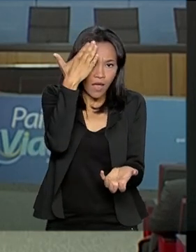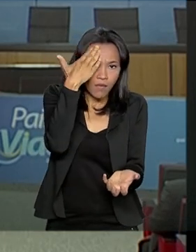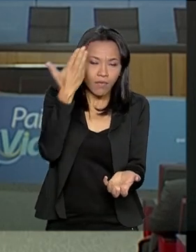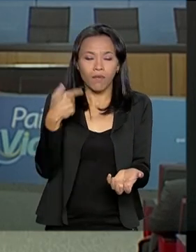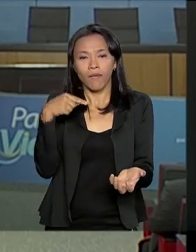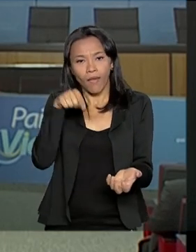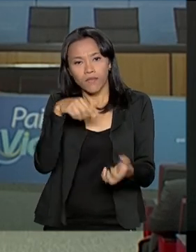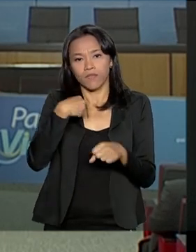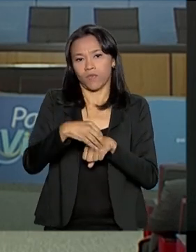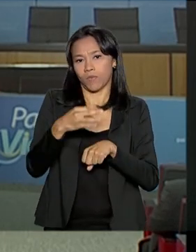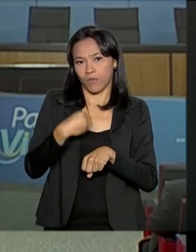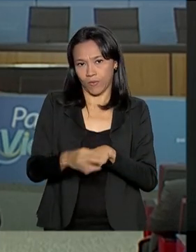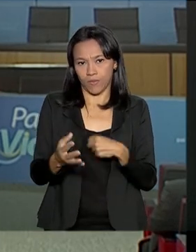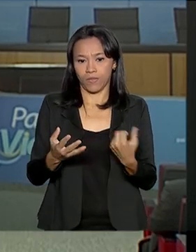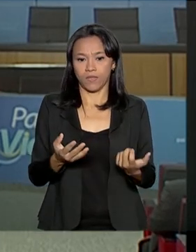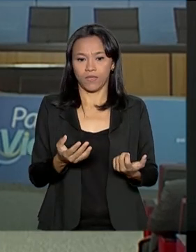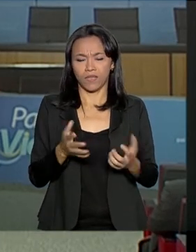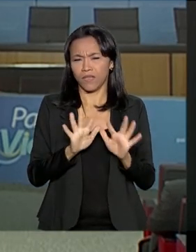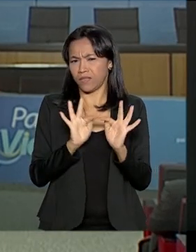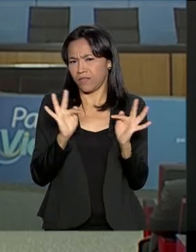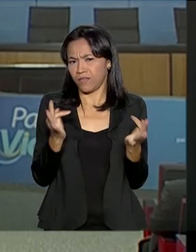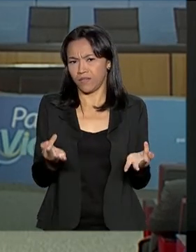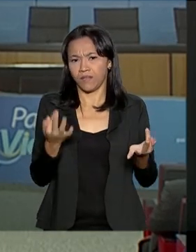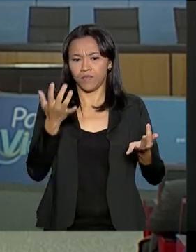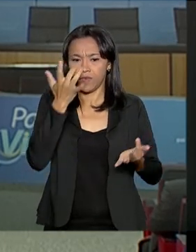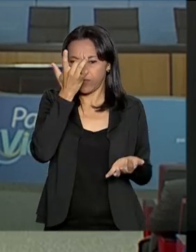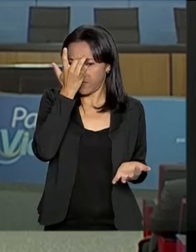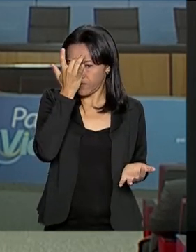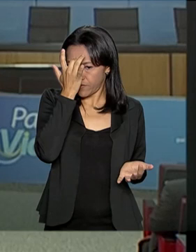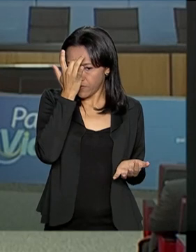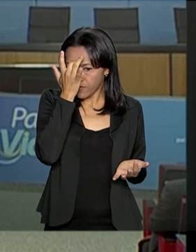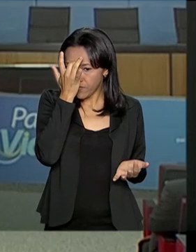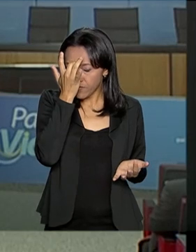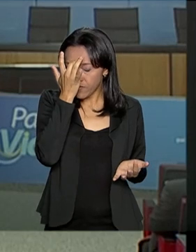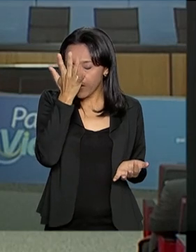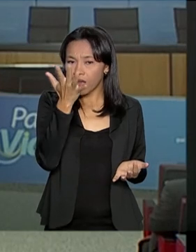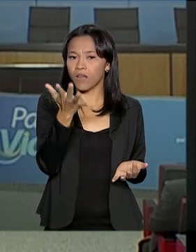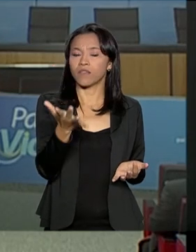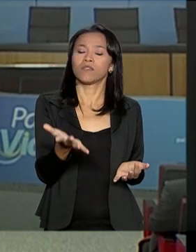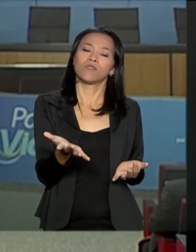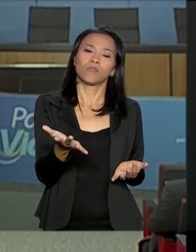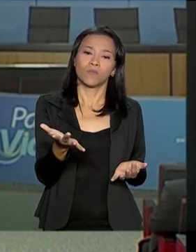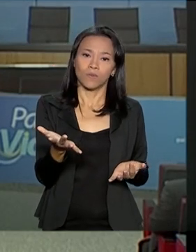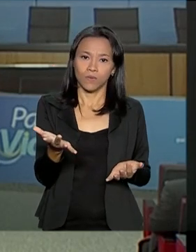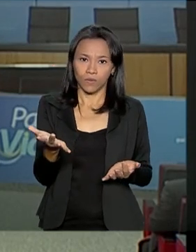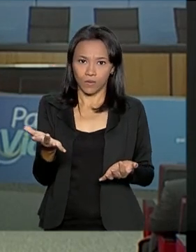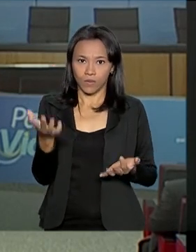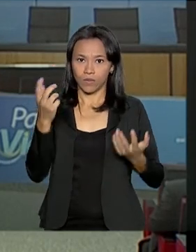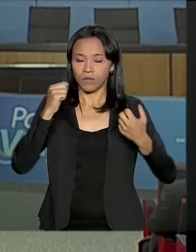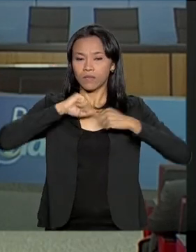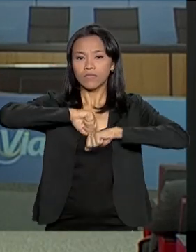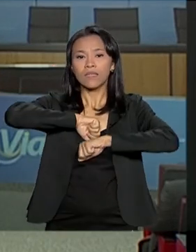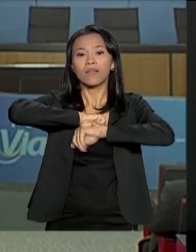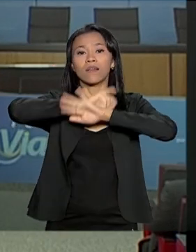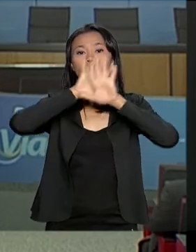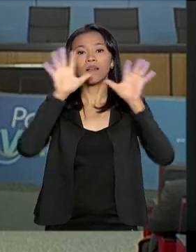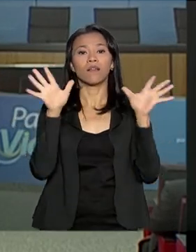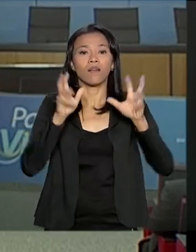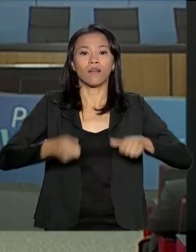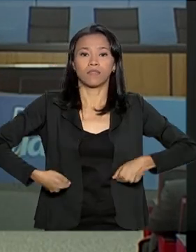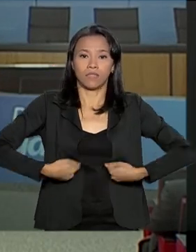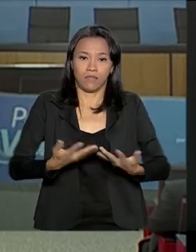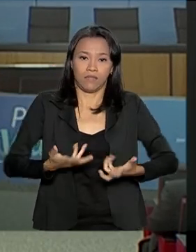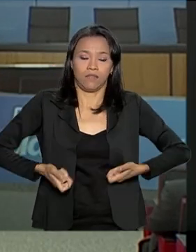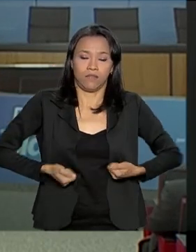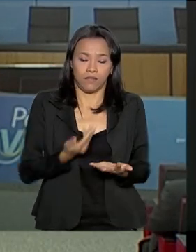informações de maneira simples, fácil, para aumentar a transparência dos gastos do